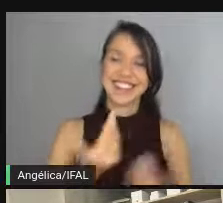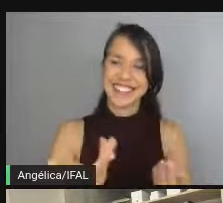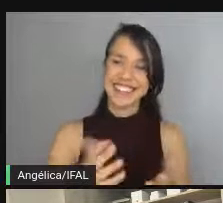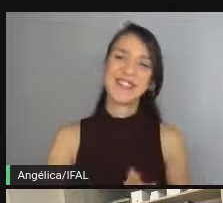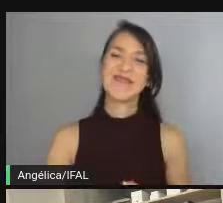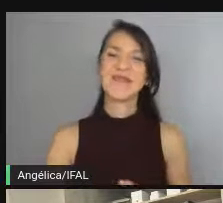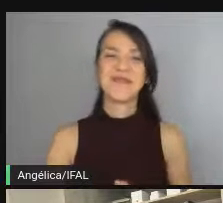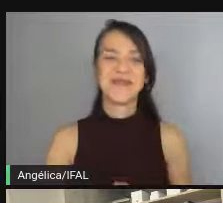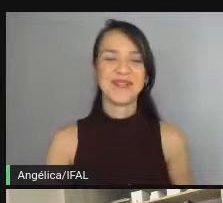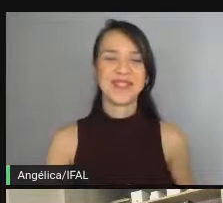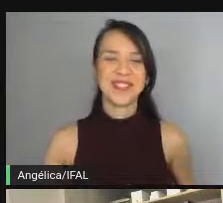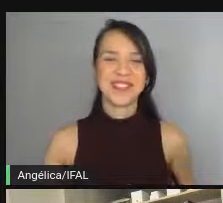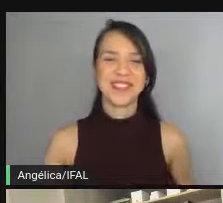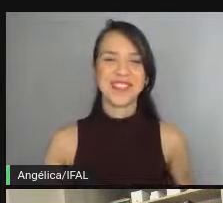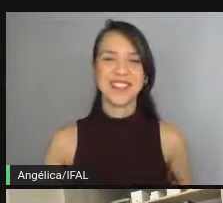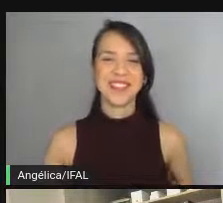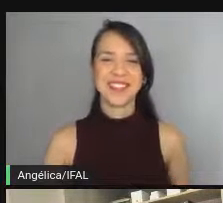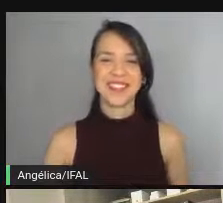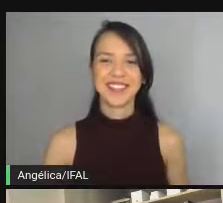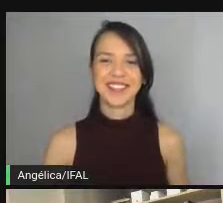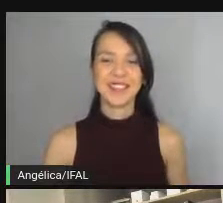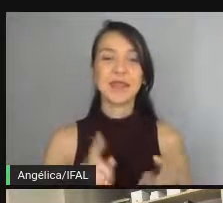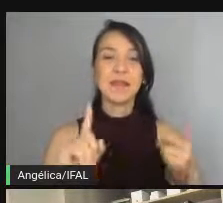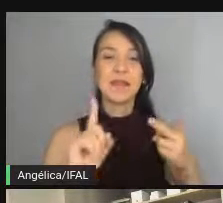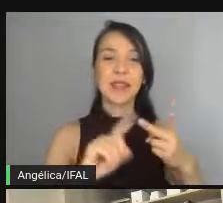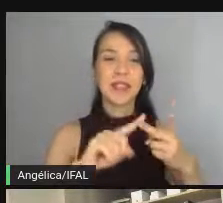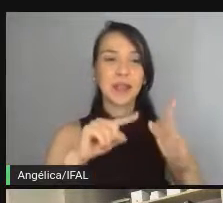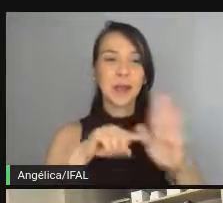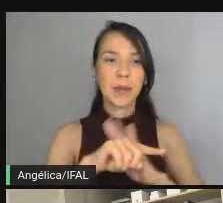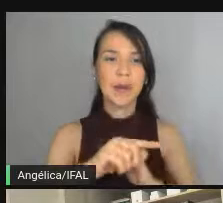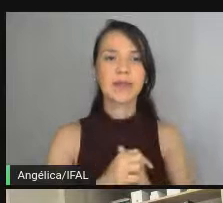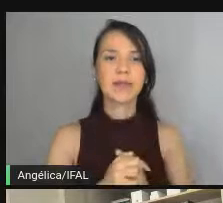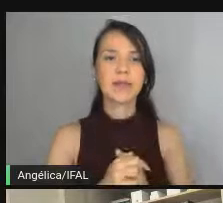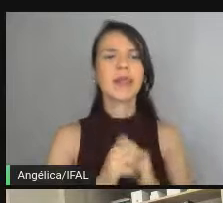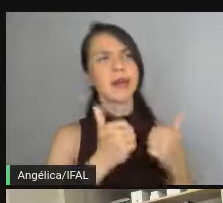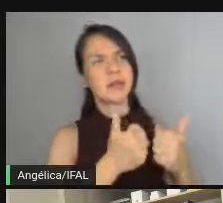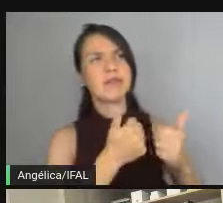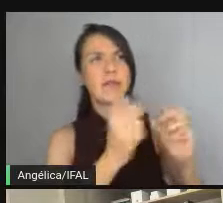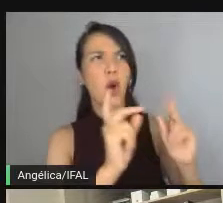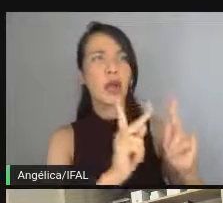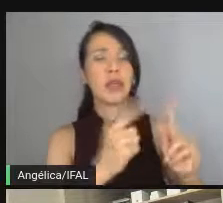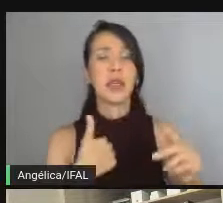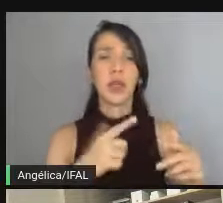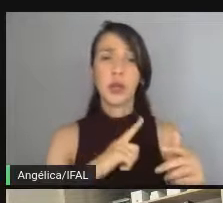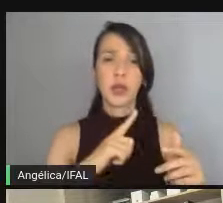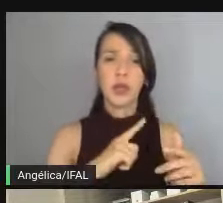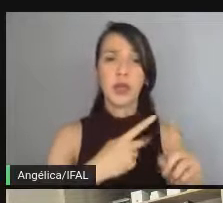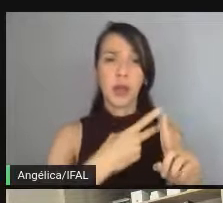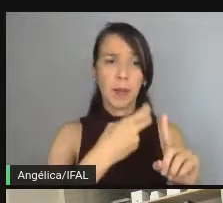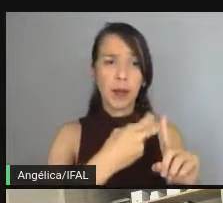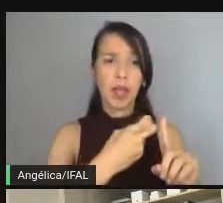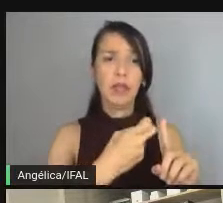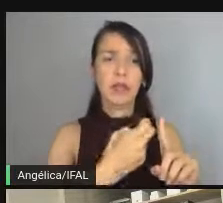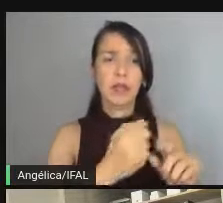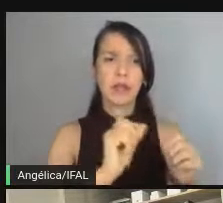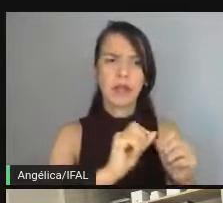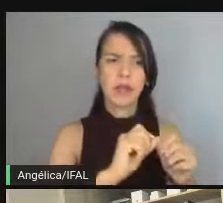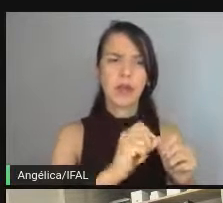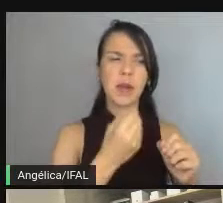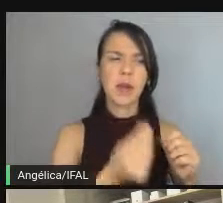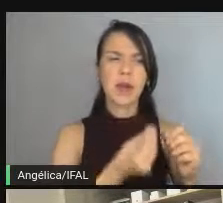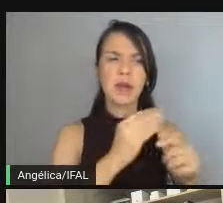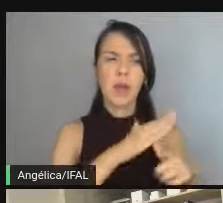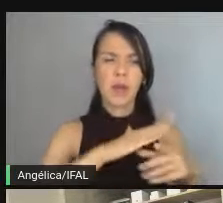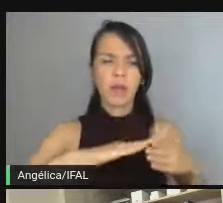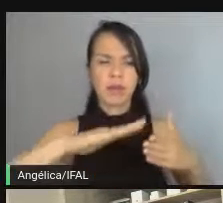É isso aí. A segunda pergunta é, ah, beleza, eu tenho um aplicativo para ser feito, mas qual é a camada